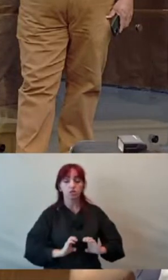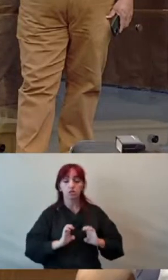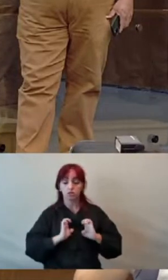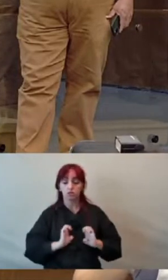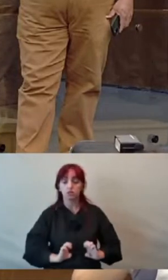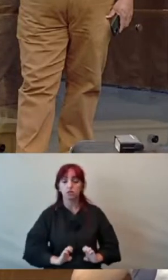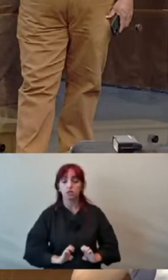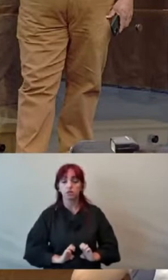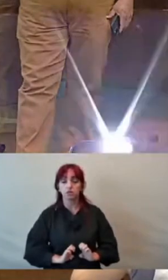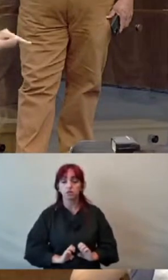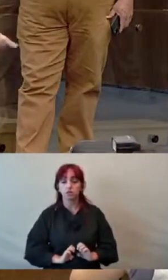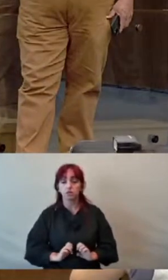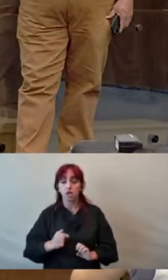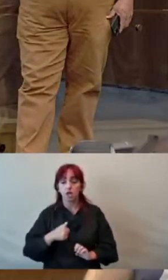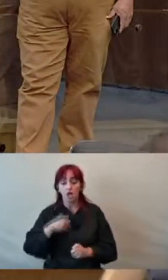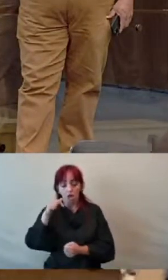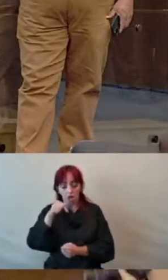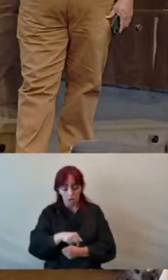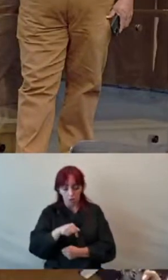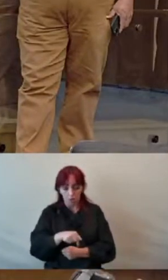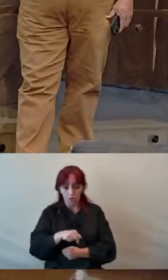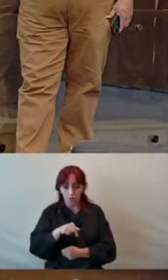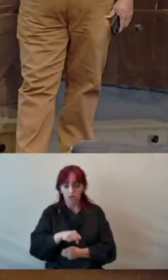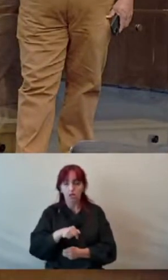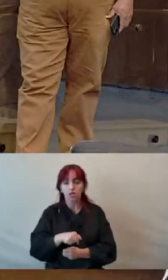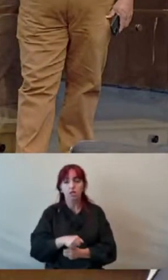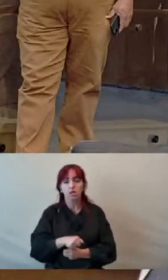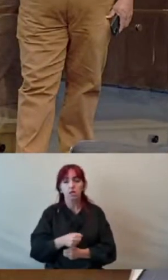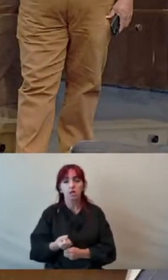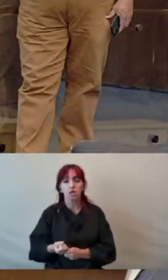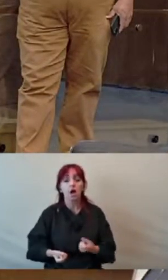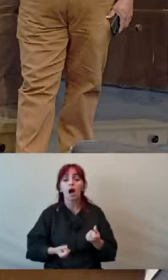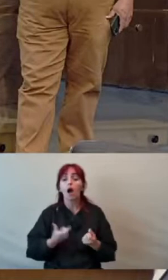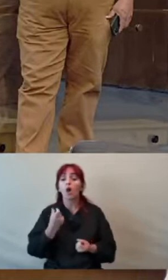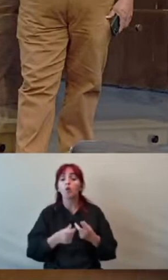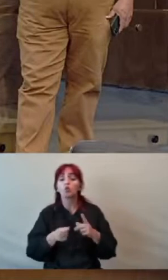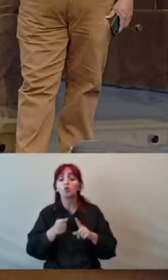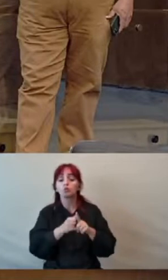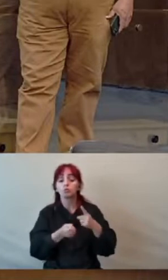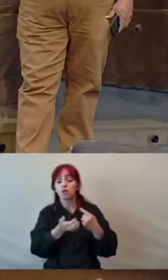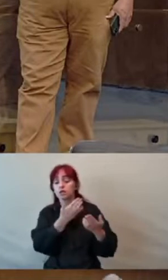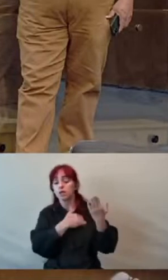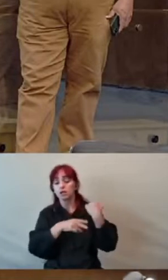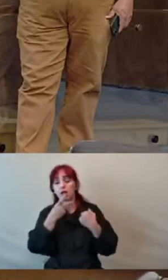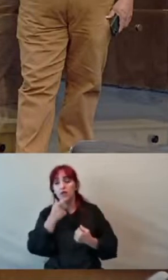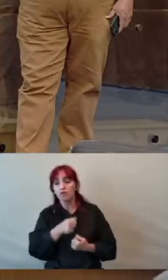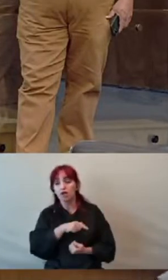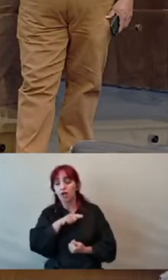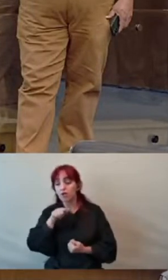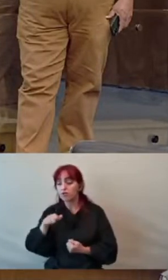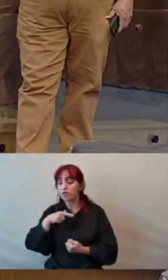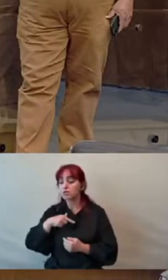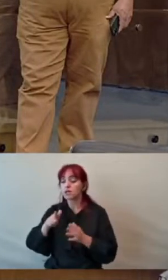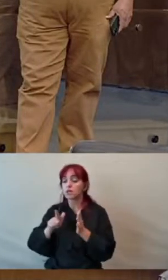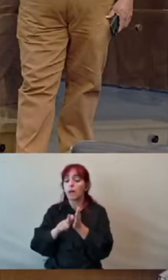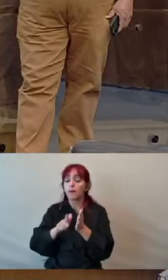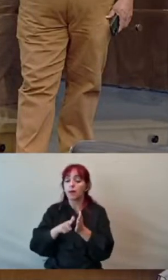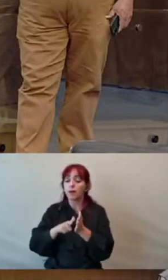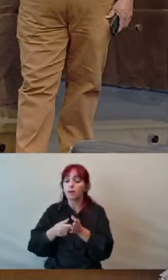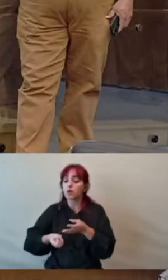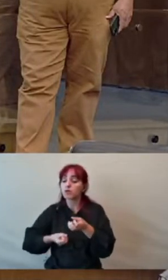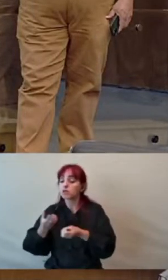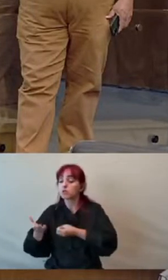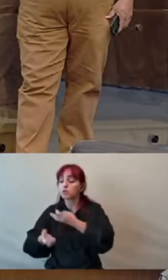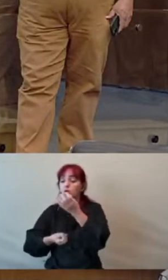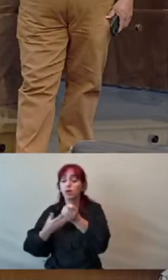Eu aqui vim, há alguns meses atrás, falar do senhor estar distribuindo panfletos com